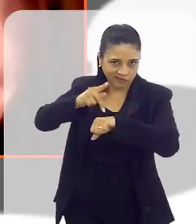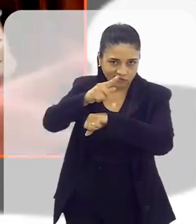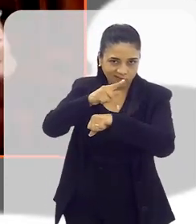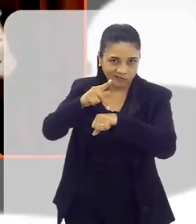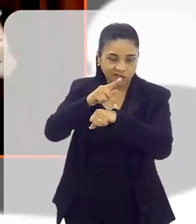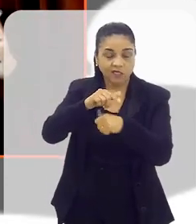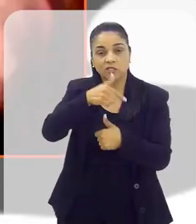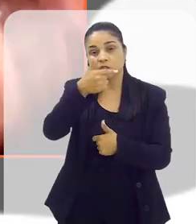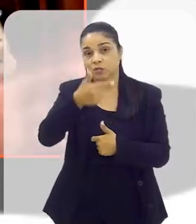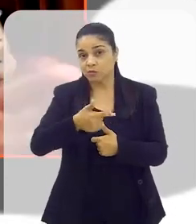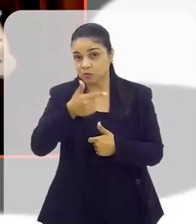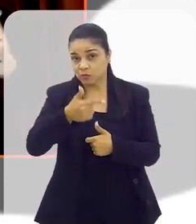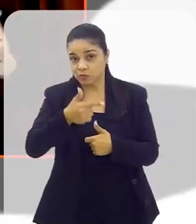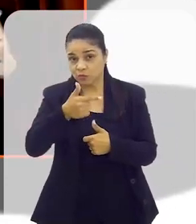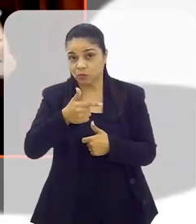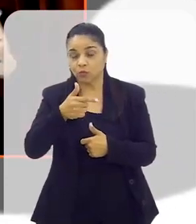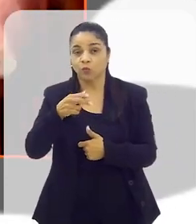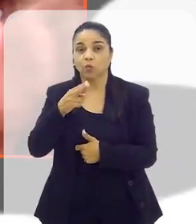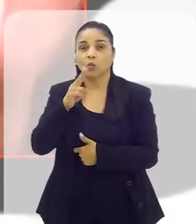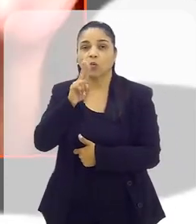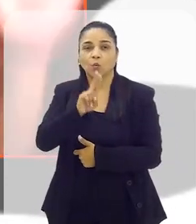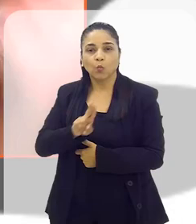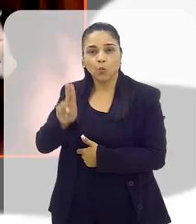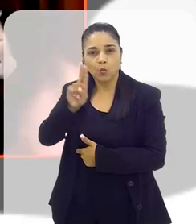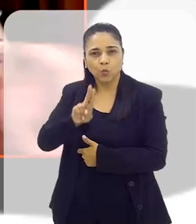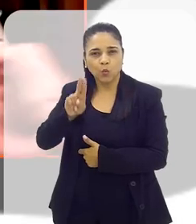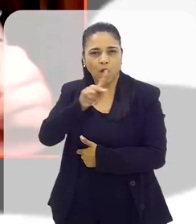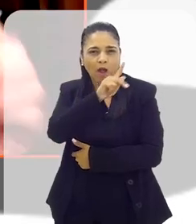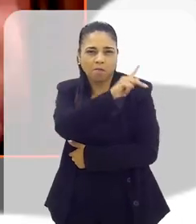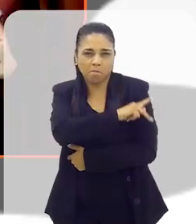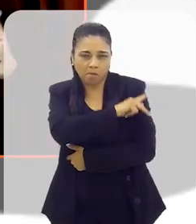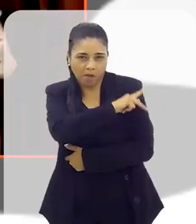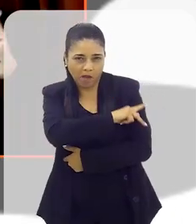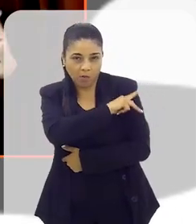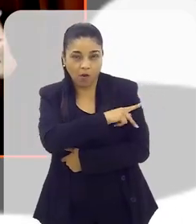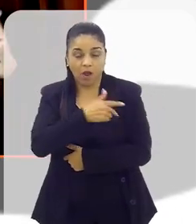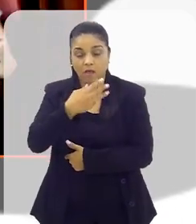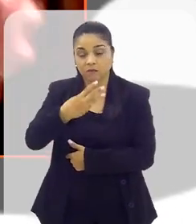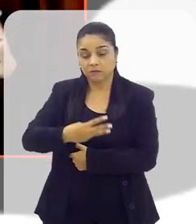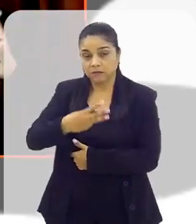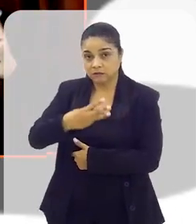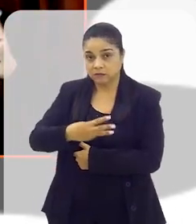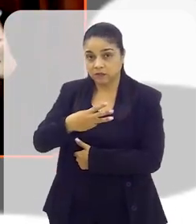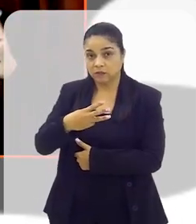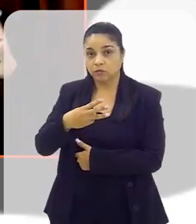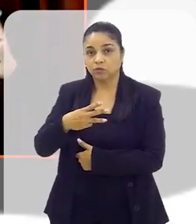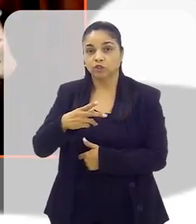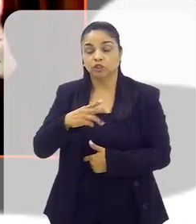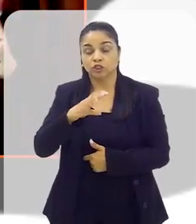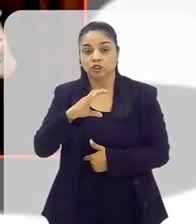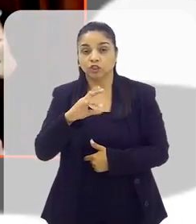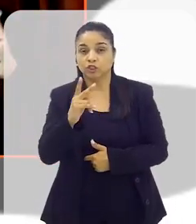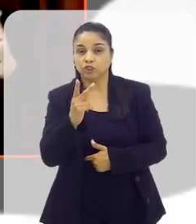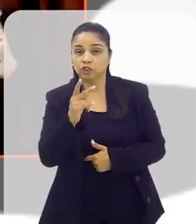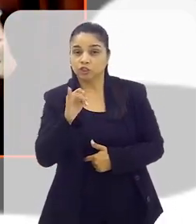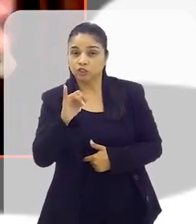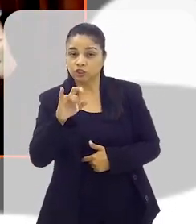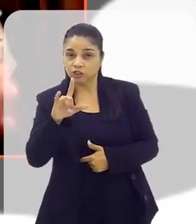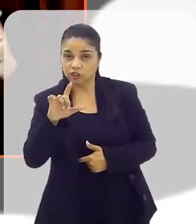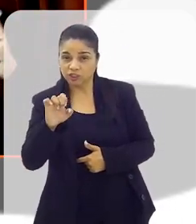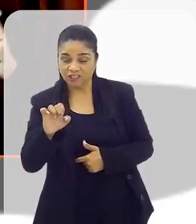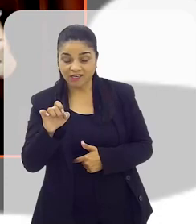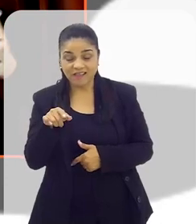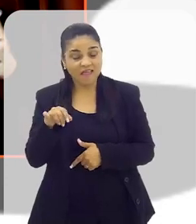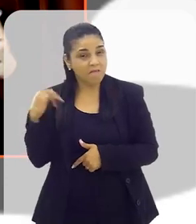na realidade, segundo, o Uruguai e o Paraguai, terceiro, o Chile. O Chile é um mercado